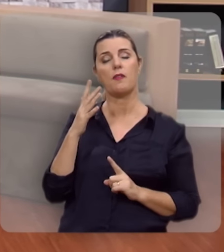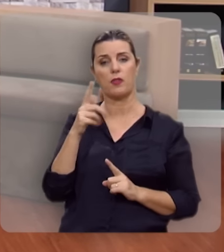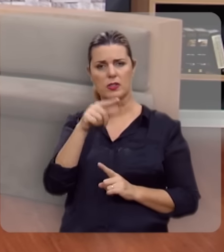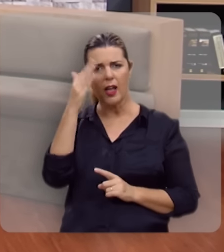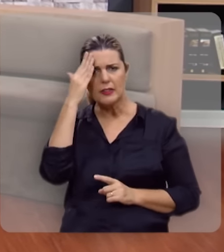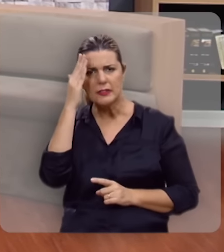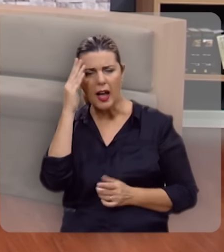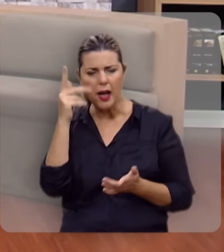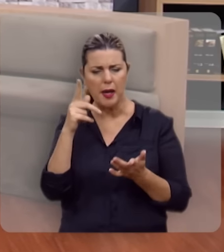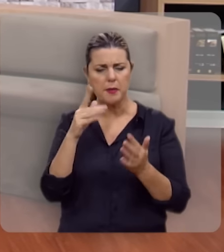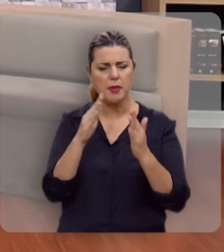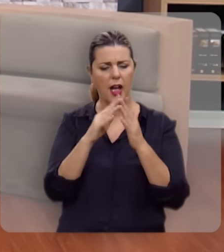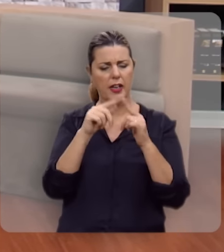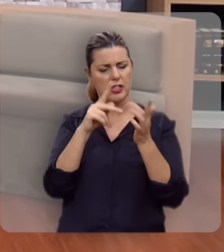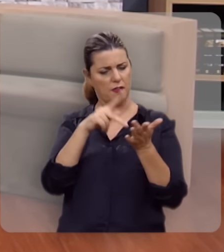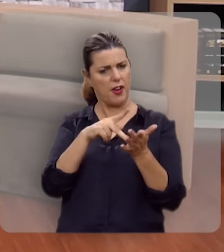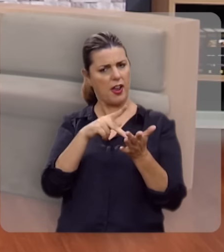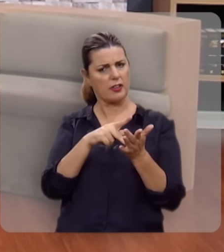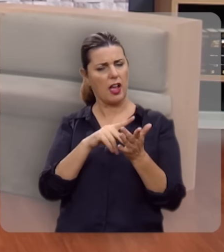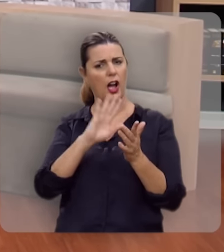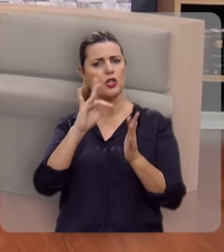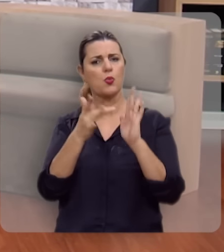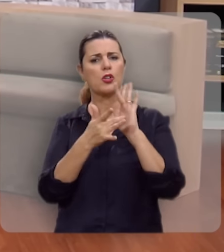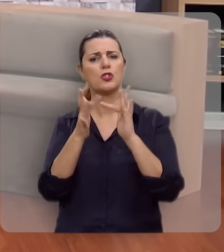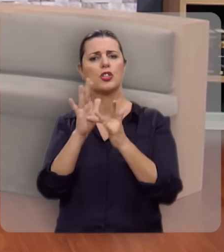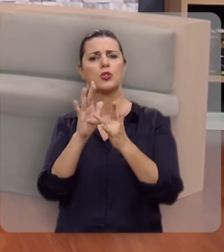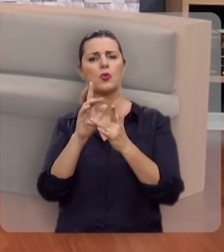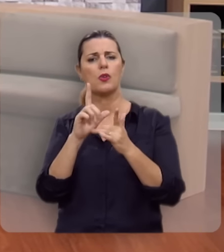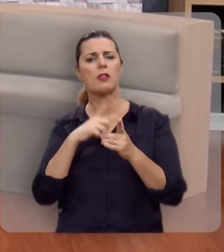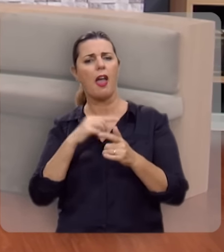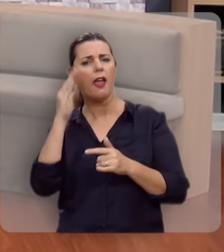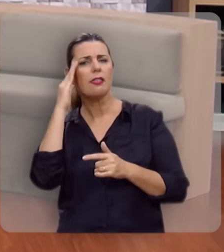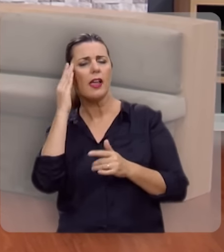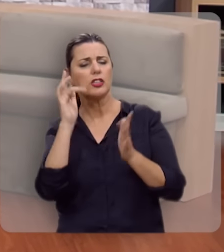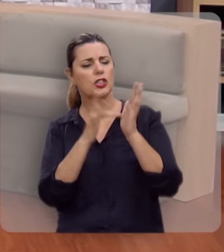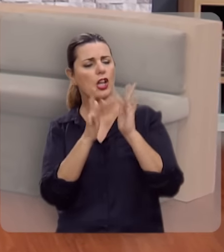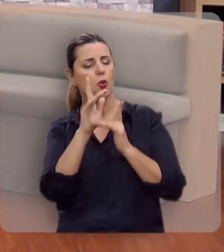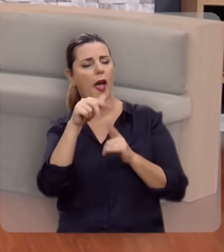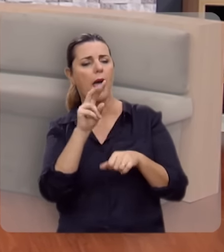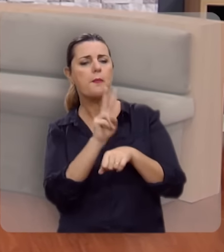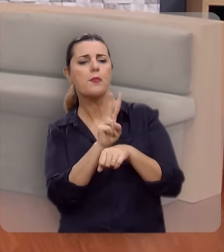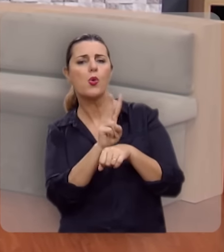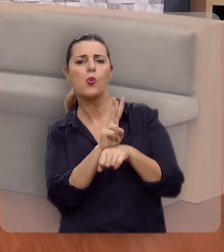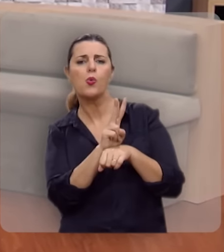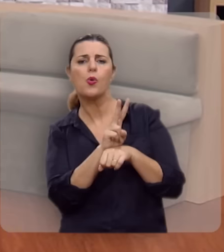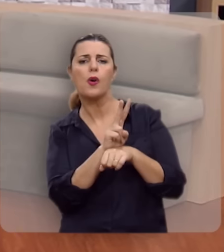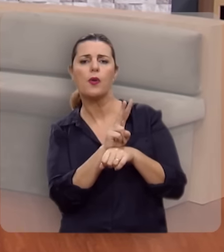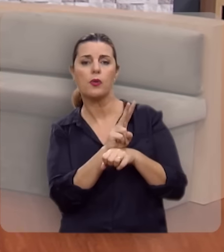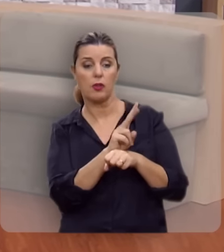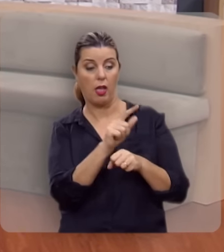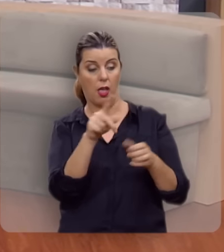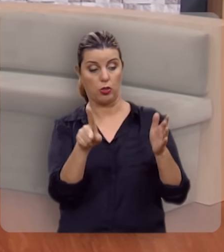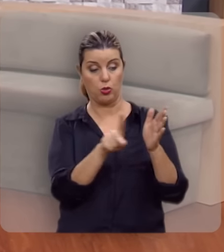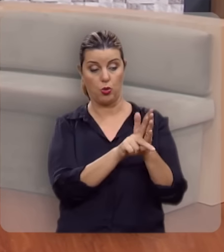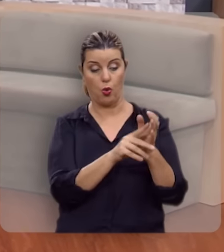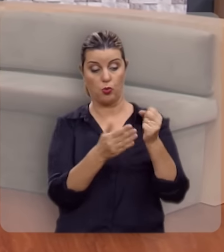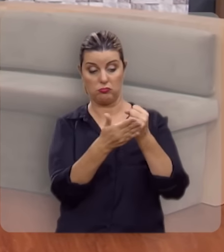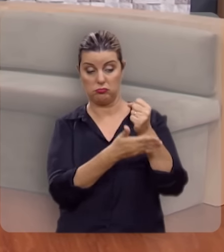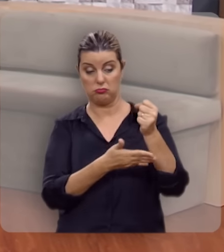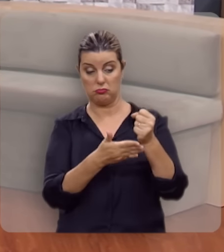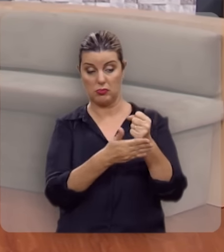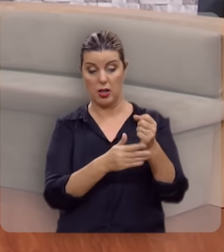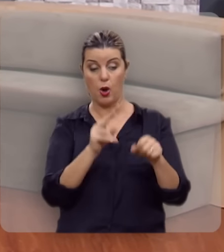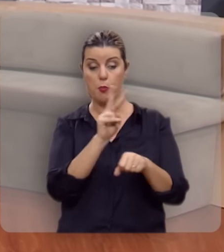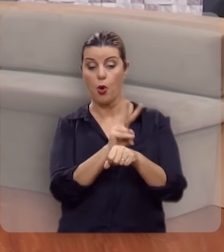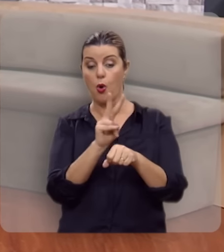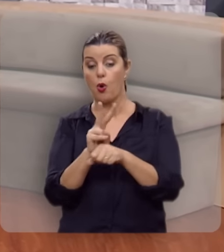pode saber que a igreja é coluna e baluarte da verdade quando você entende que Jesus é o protetor da igreja. Ele é o fundamento, ele é o